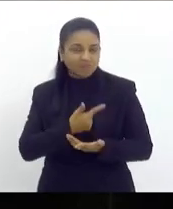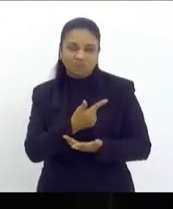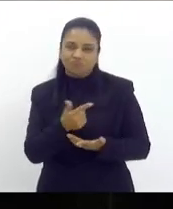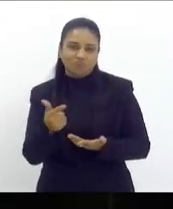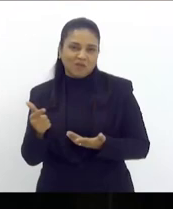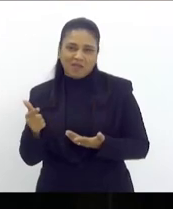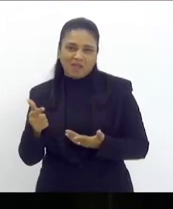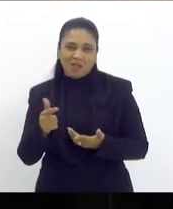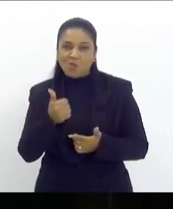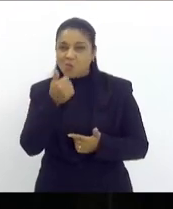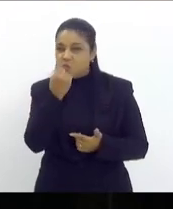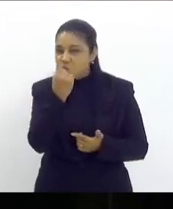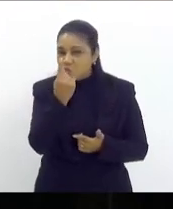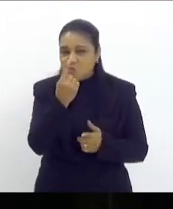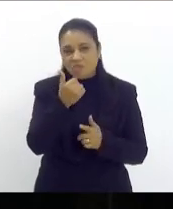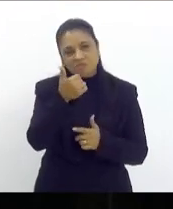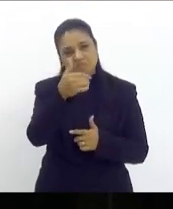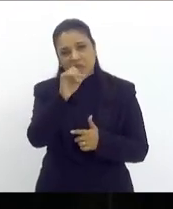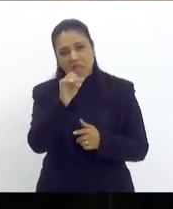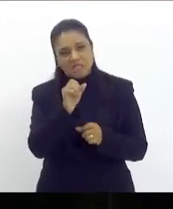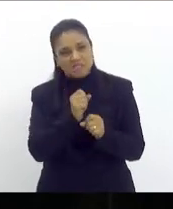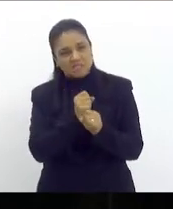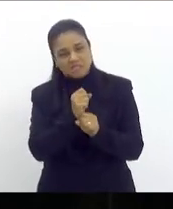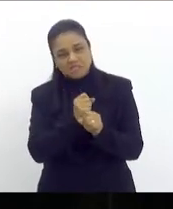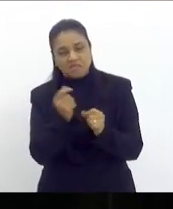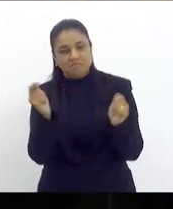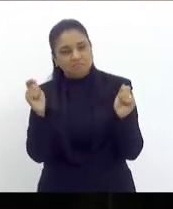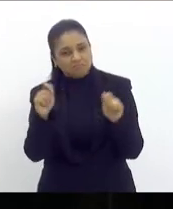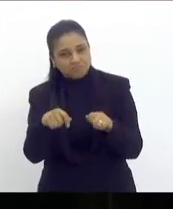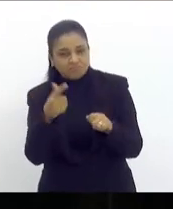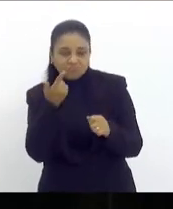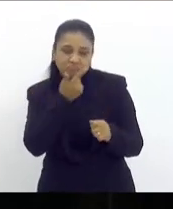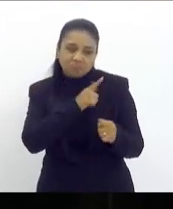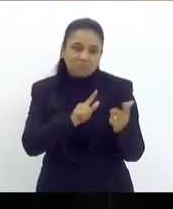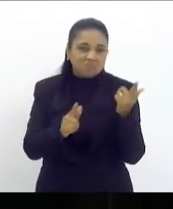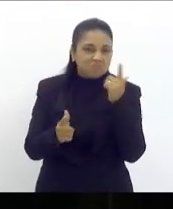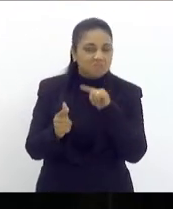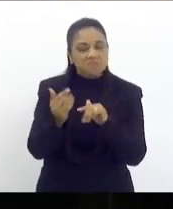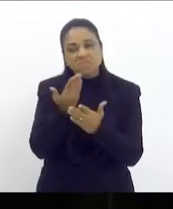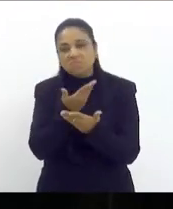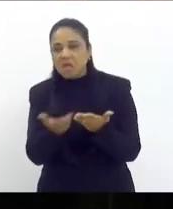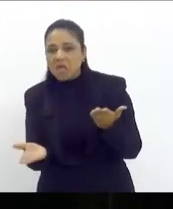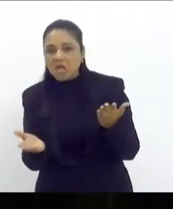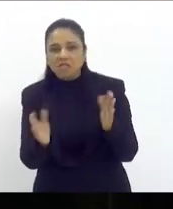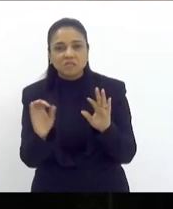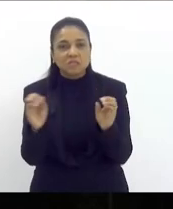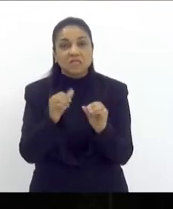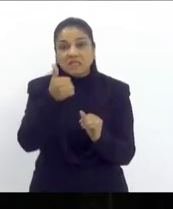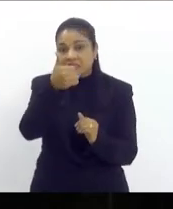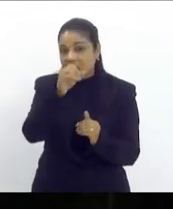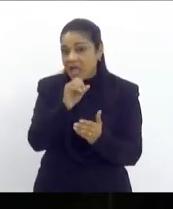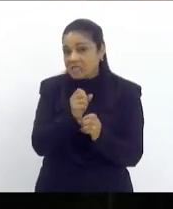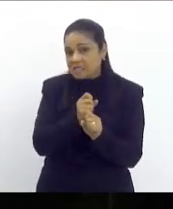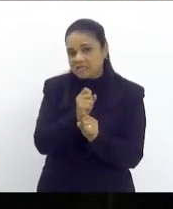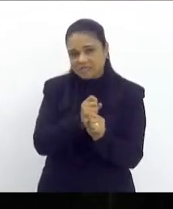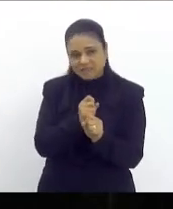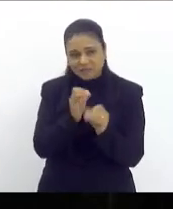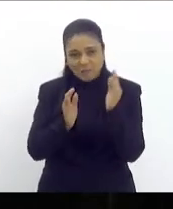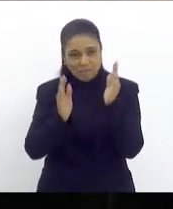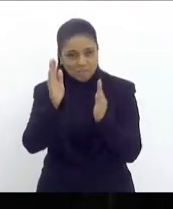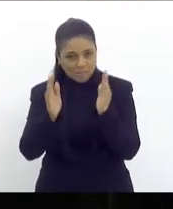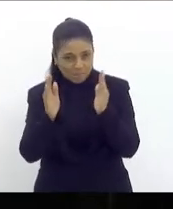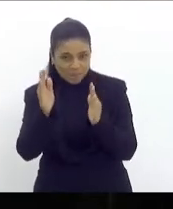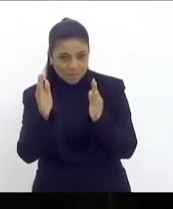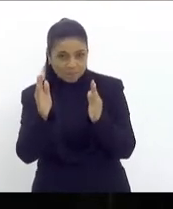década para que nos dez primeiros anos ninguém ganhe e ninguém perca a questão